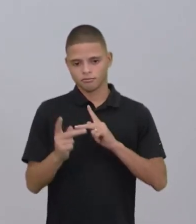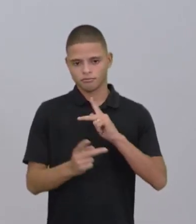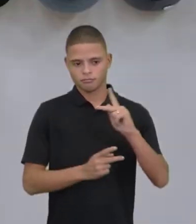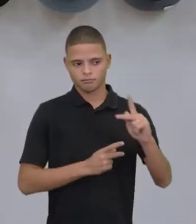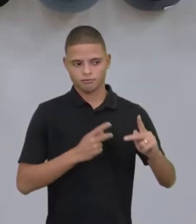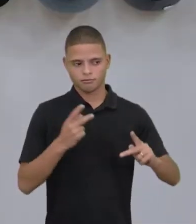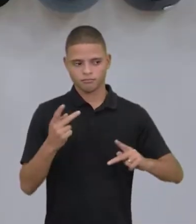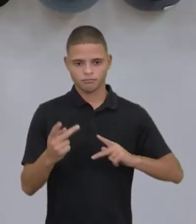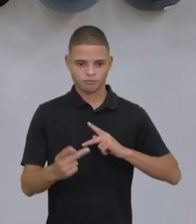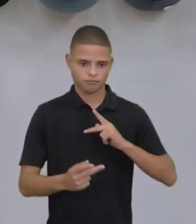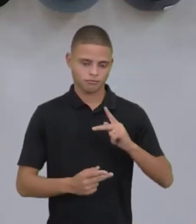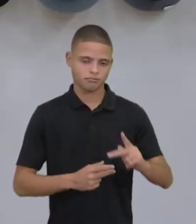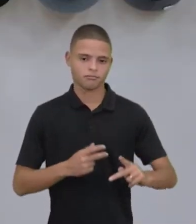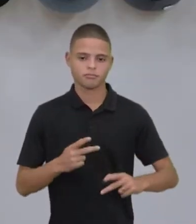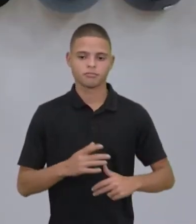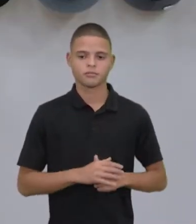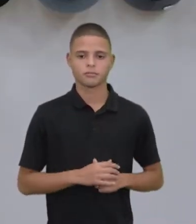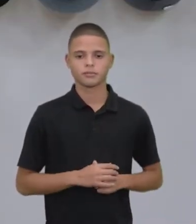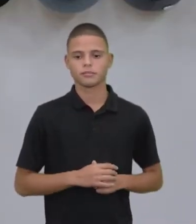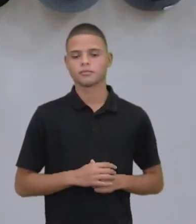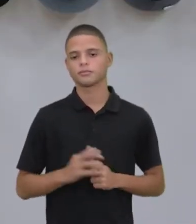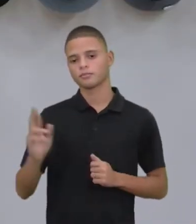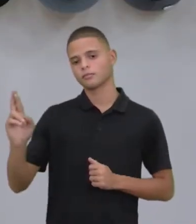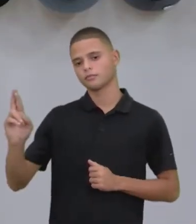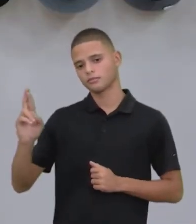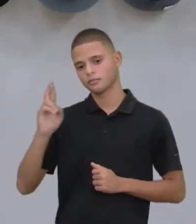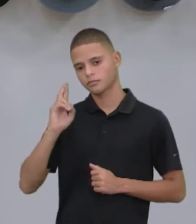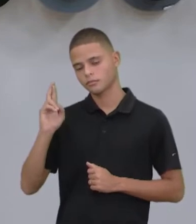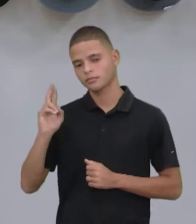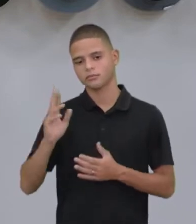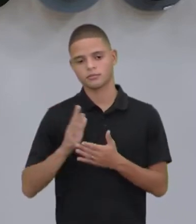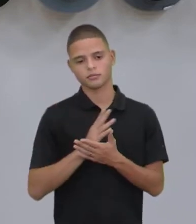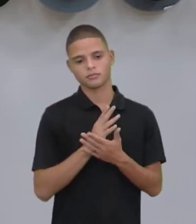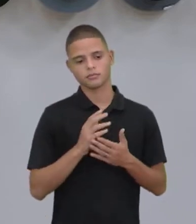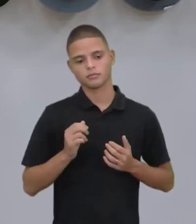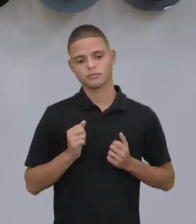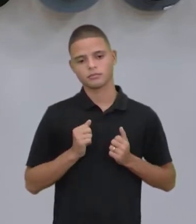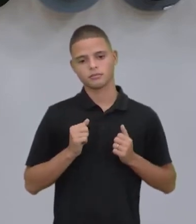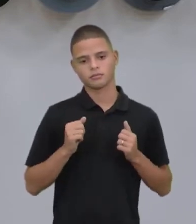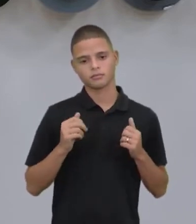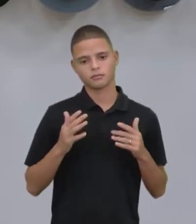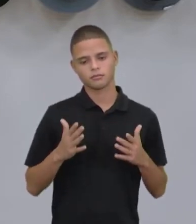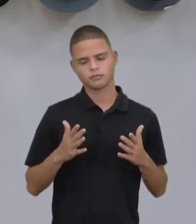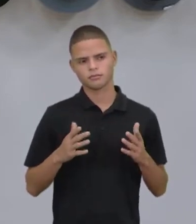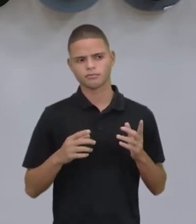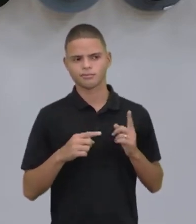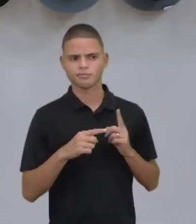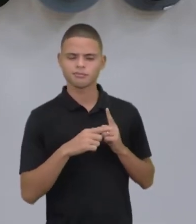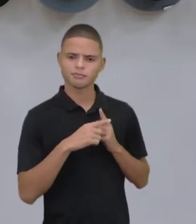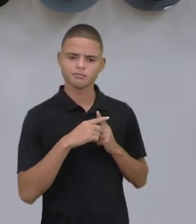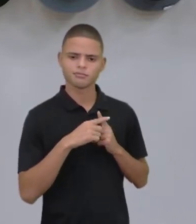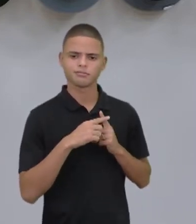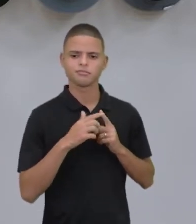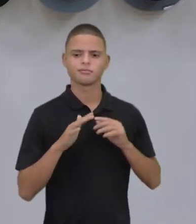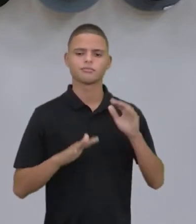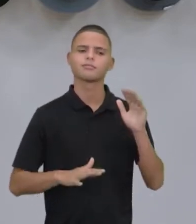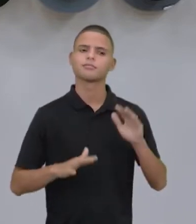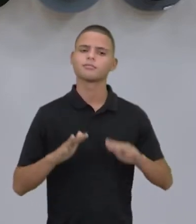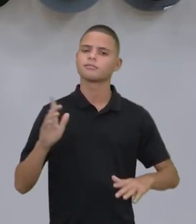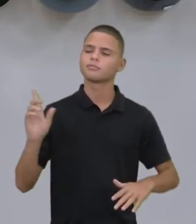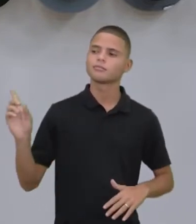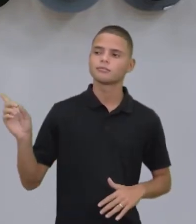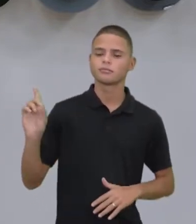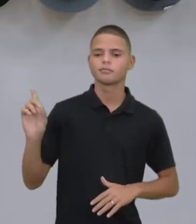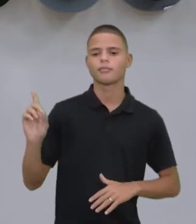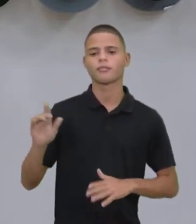É, e o resultado dessas ações nem sempre são positivas, né? Muitas vezes